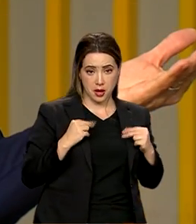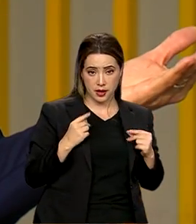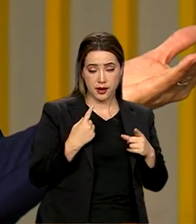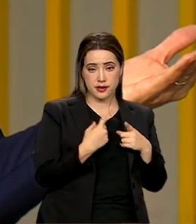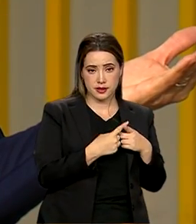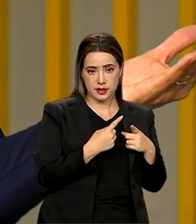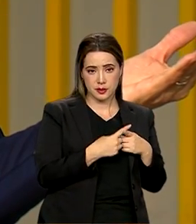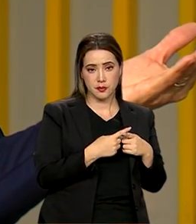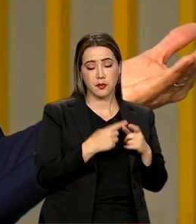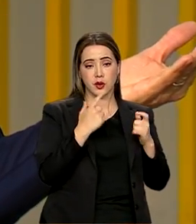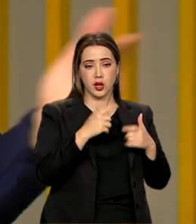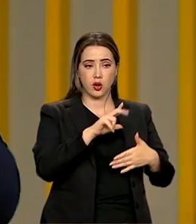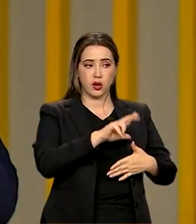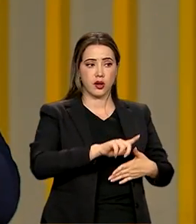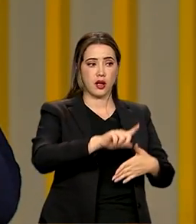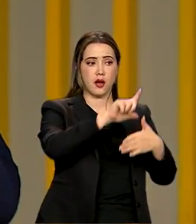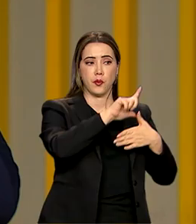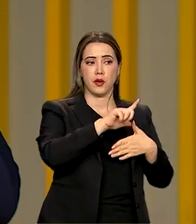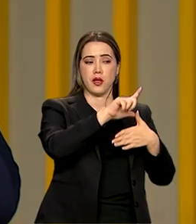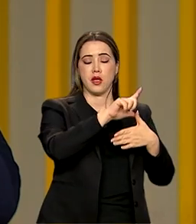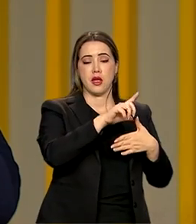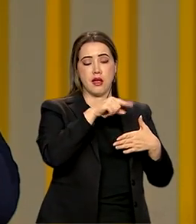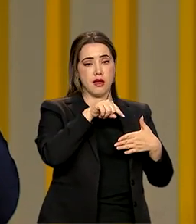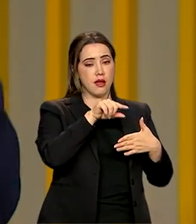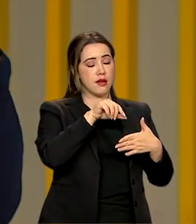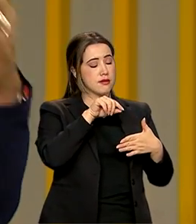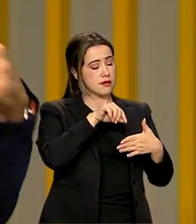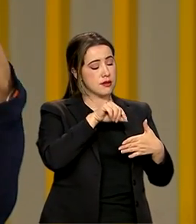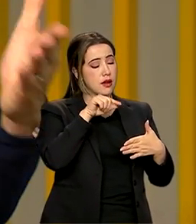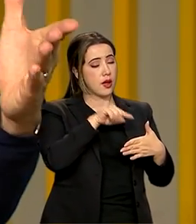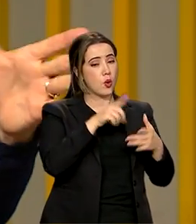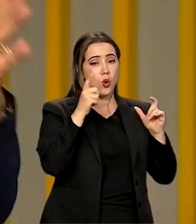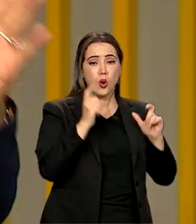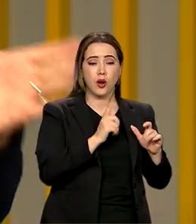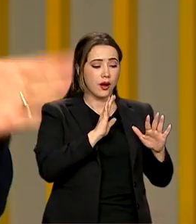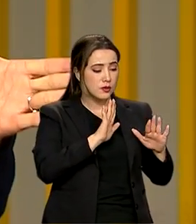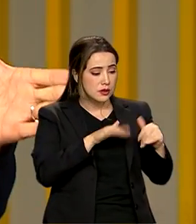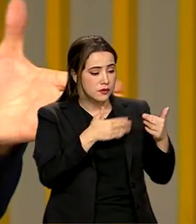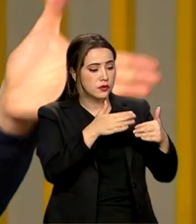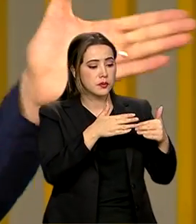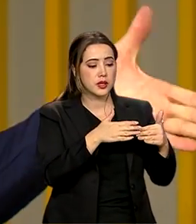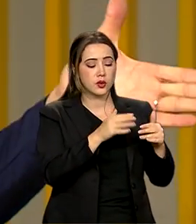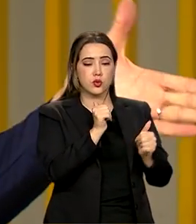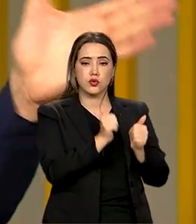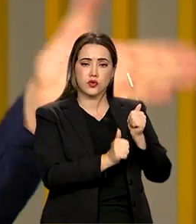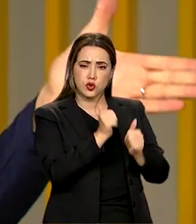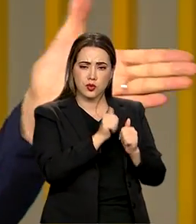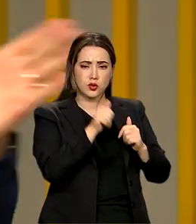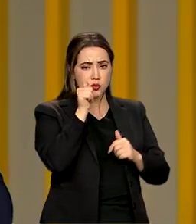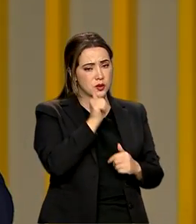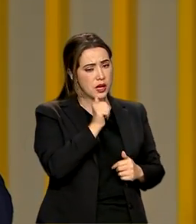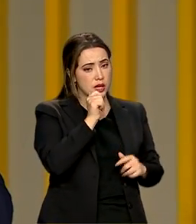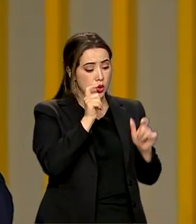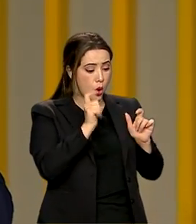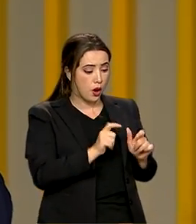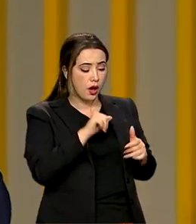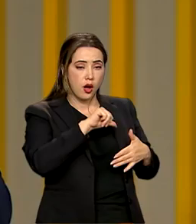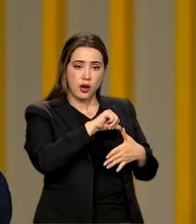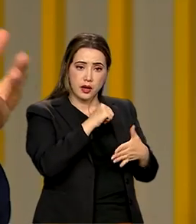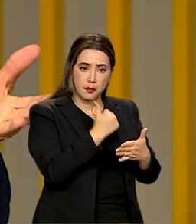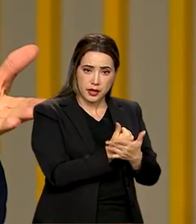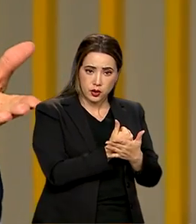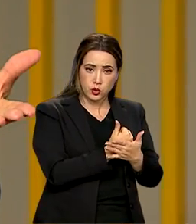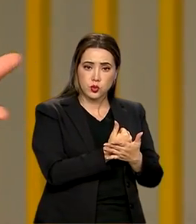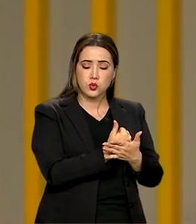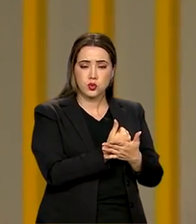campo de desenvolvimento do futebol feminino. É o potencial de desenvolvimento, ele está muito localizado aqui na América do Sul e no Brasil.